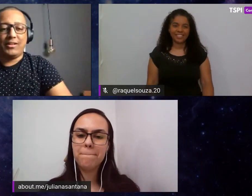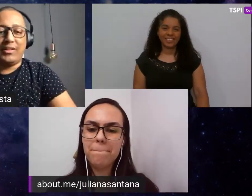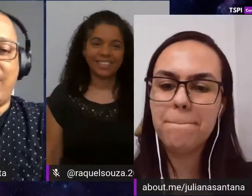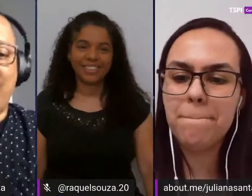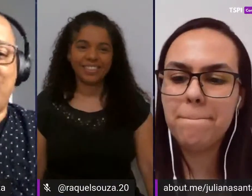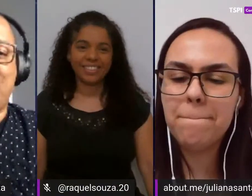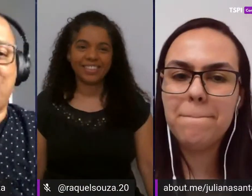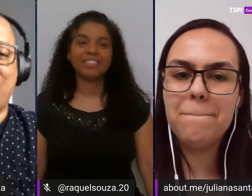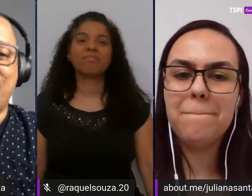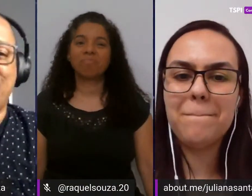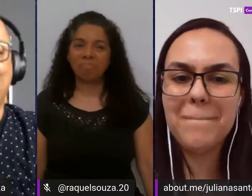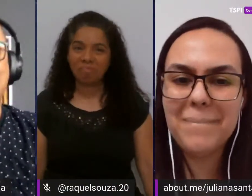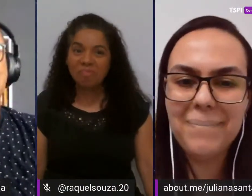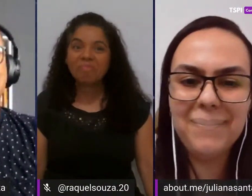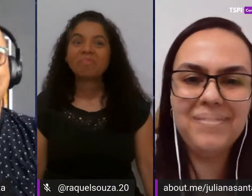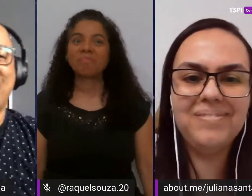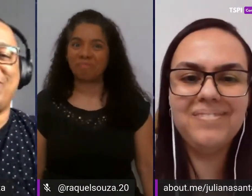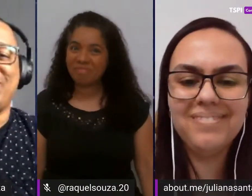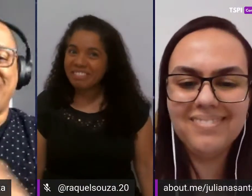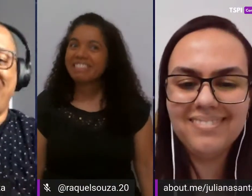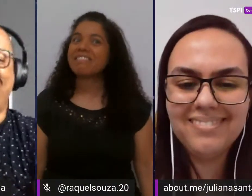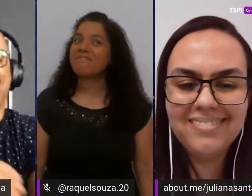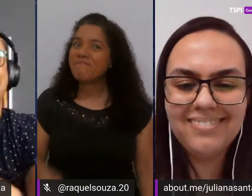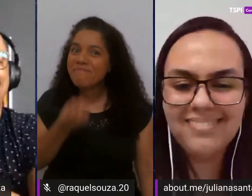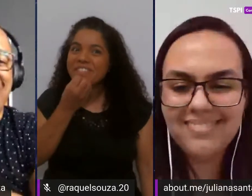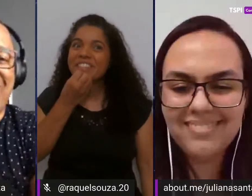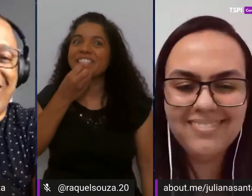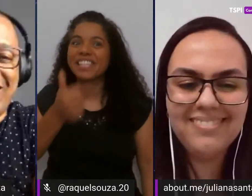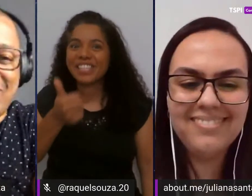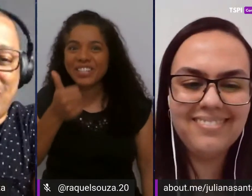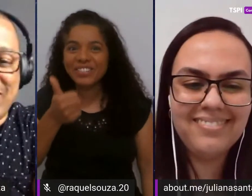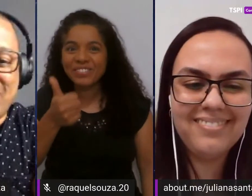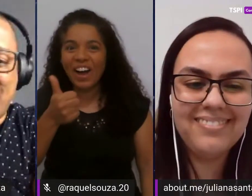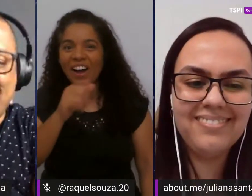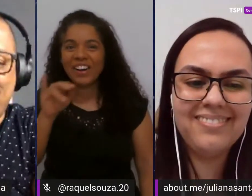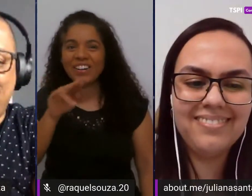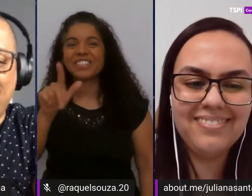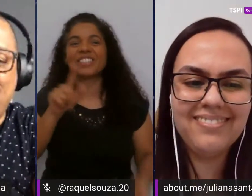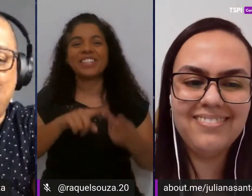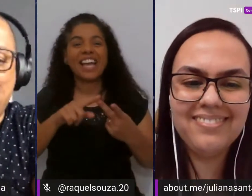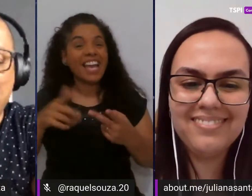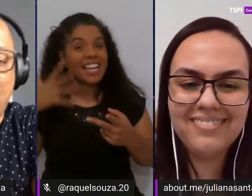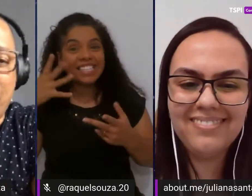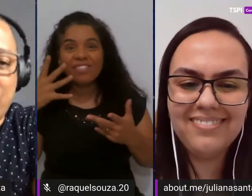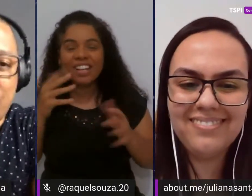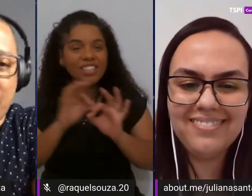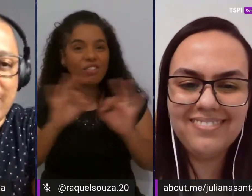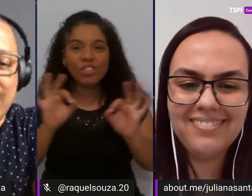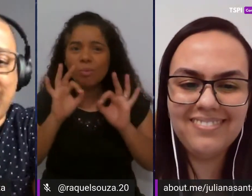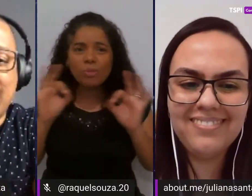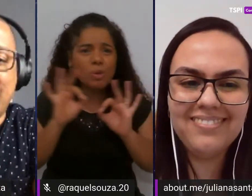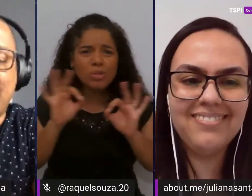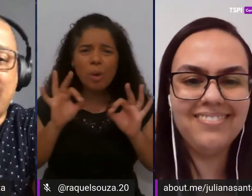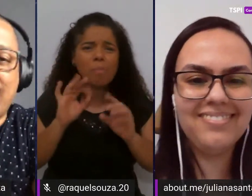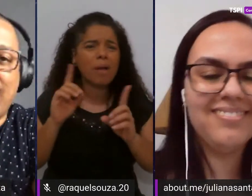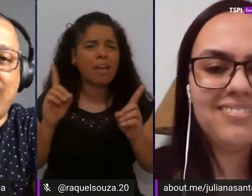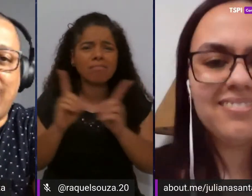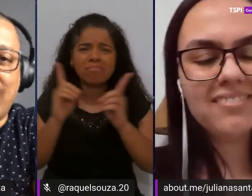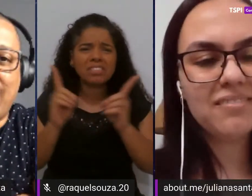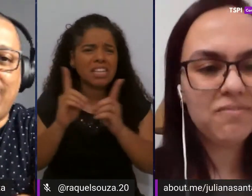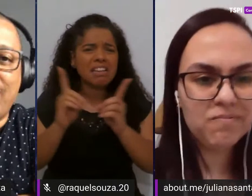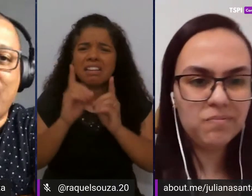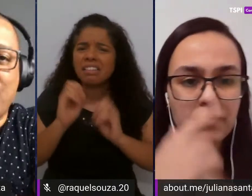ei Ju muito bom essa palestra foi super super didática